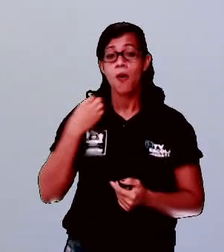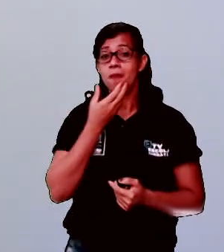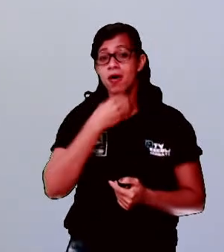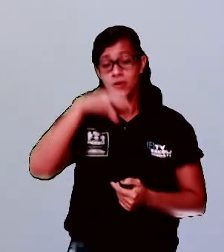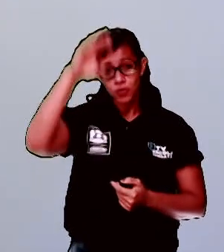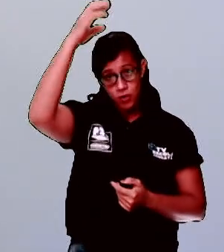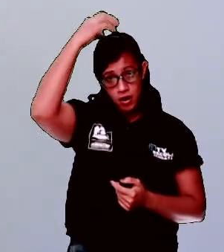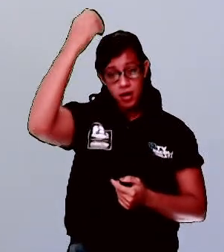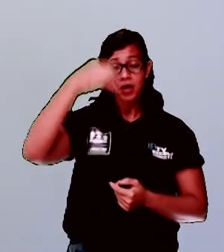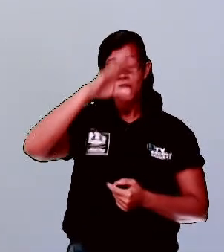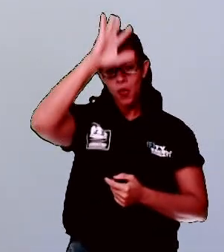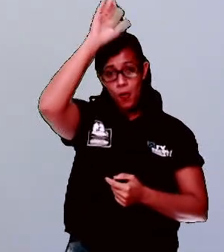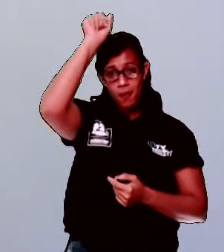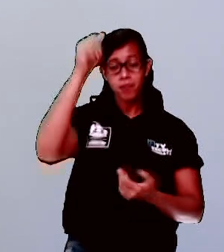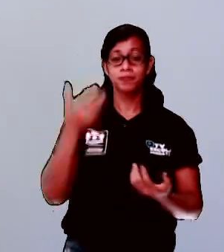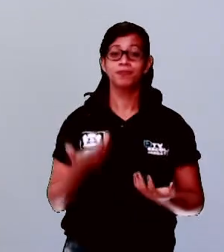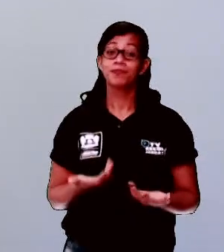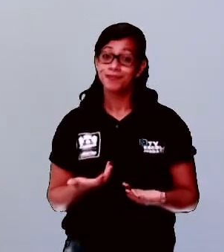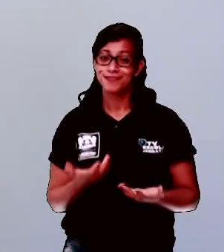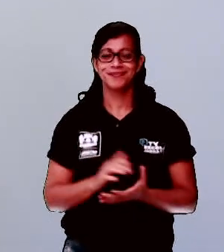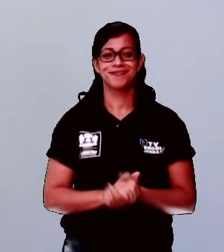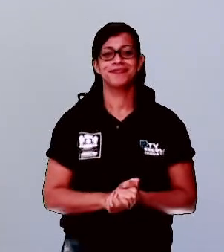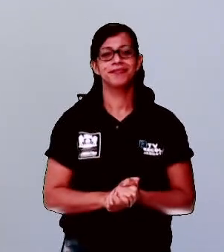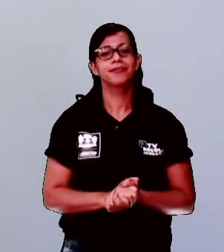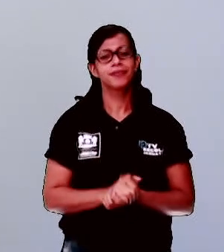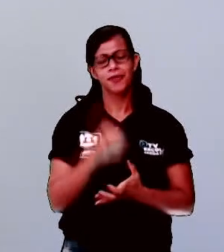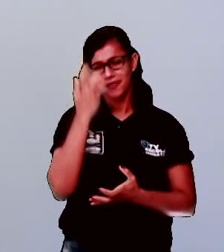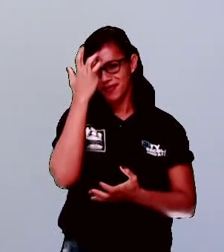Olha, dá para fazer. Vamos para o próximo?